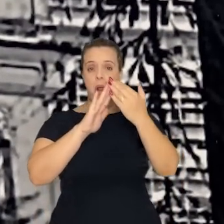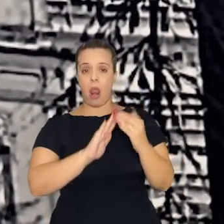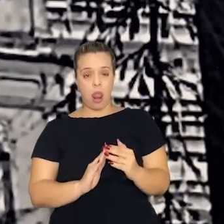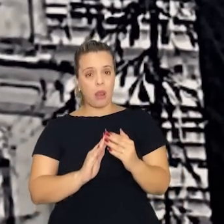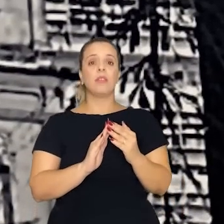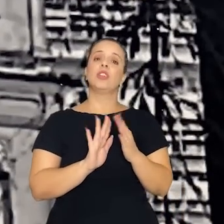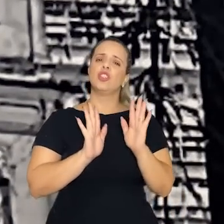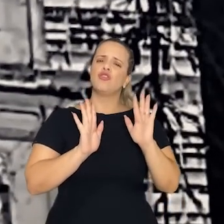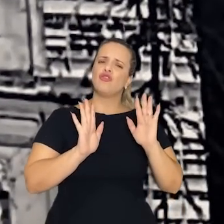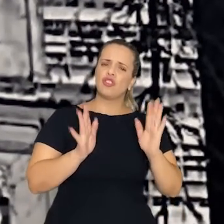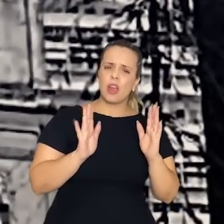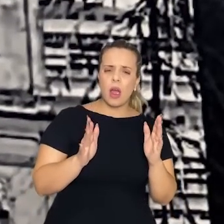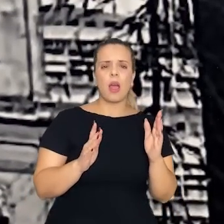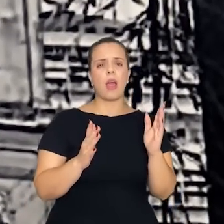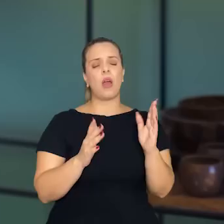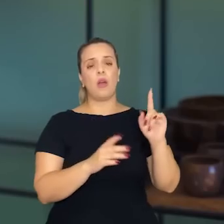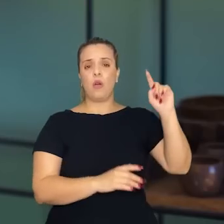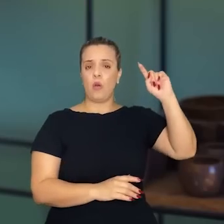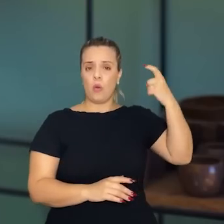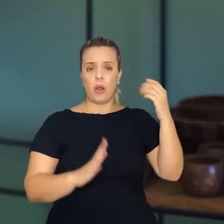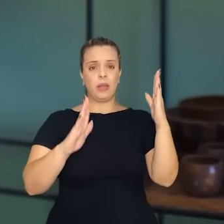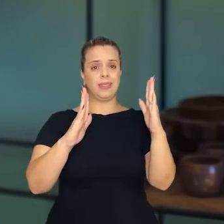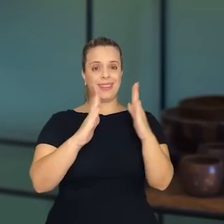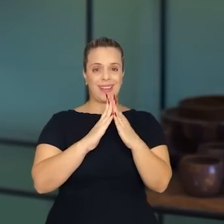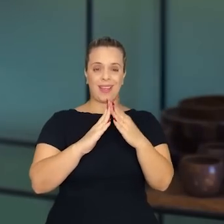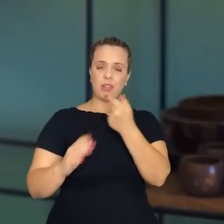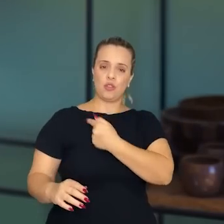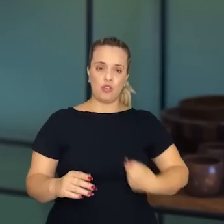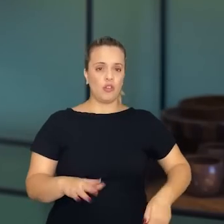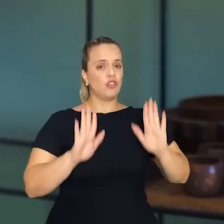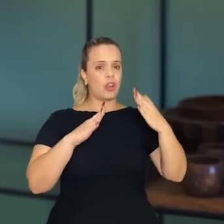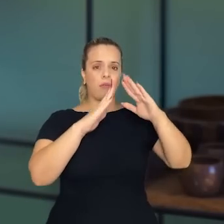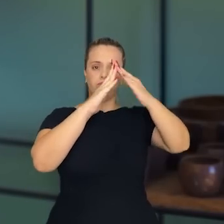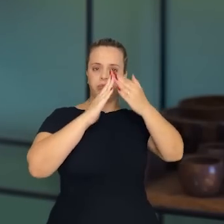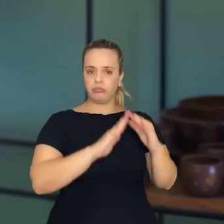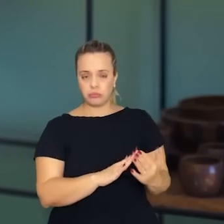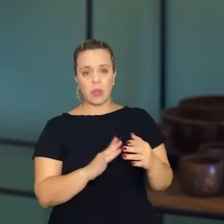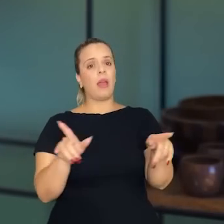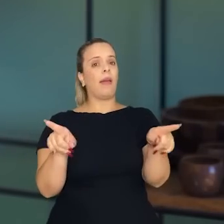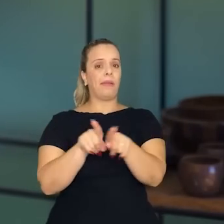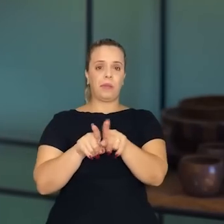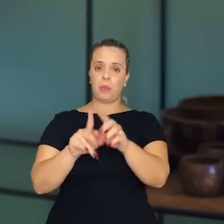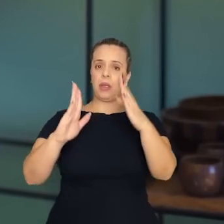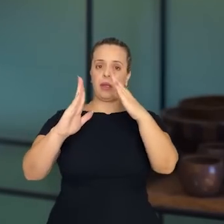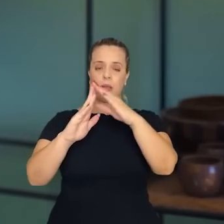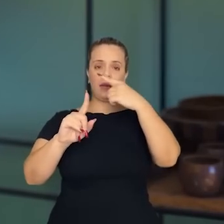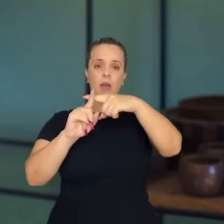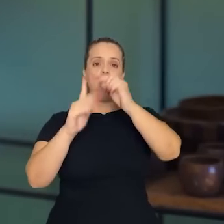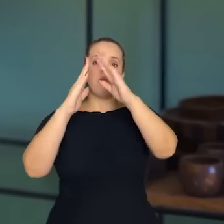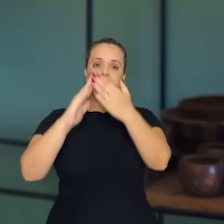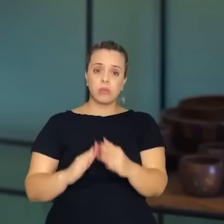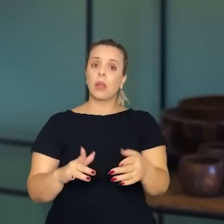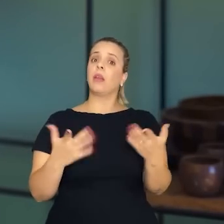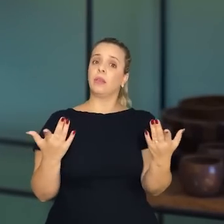Já tinham destruído o antigo palácio do governo, aí demoliram a catedral e a própria